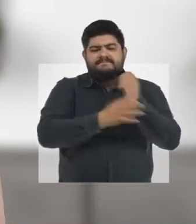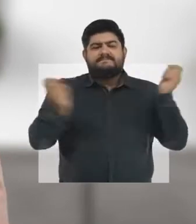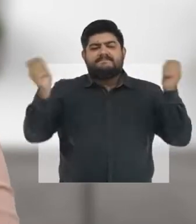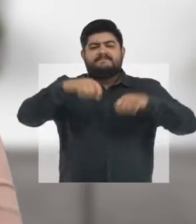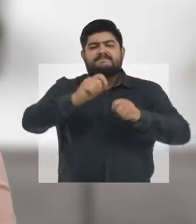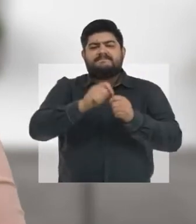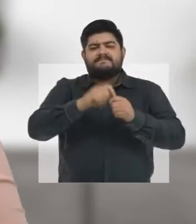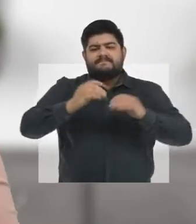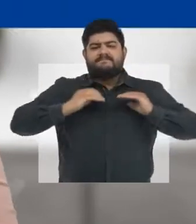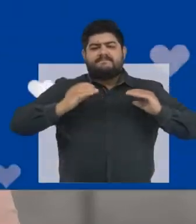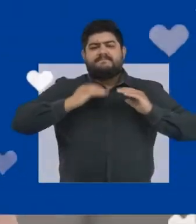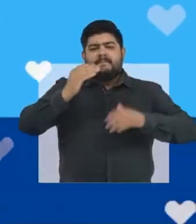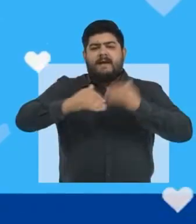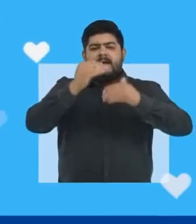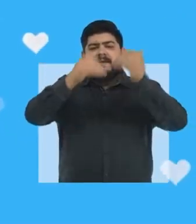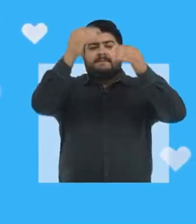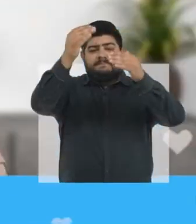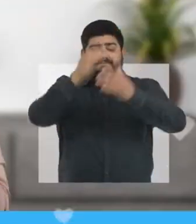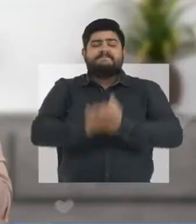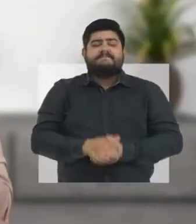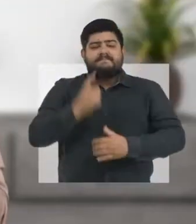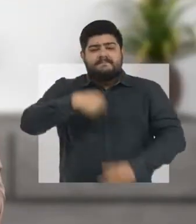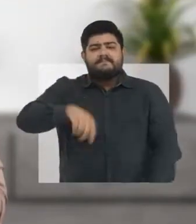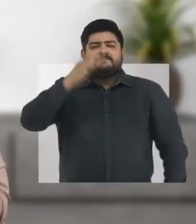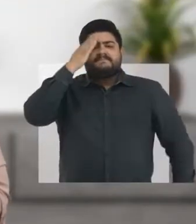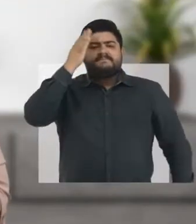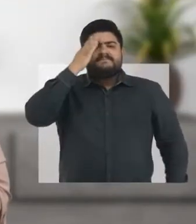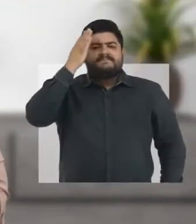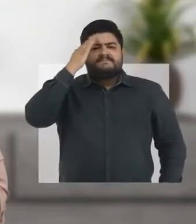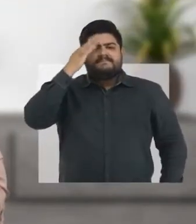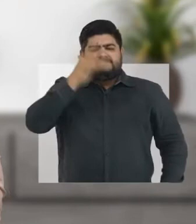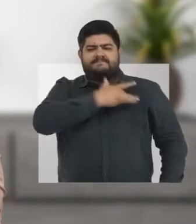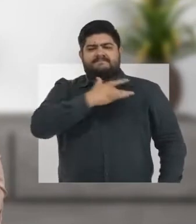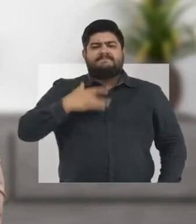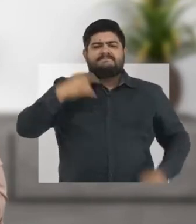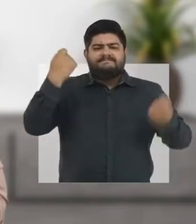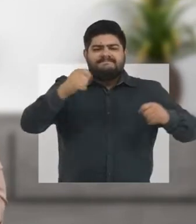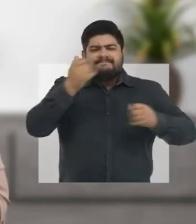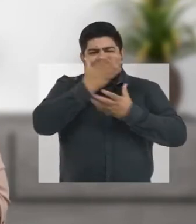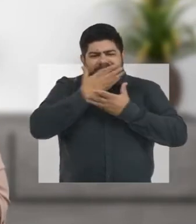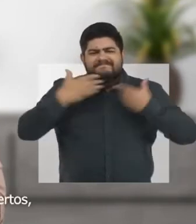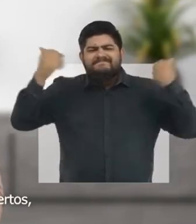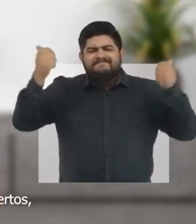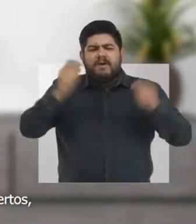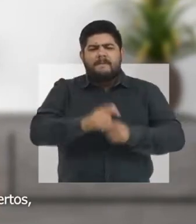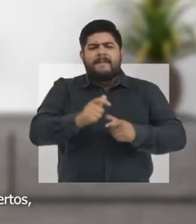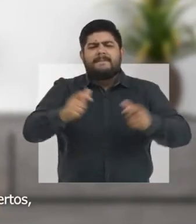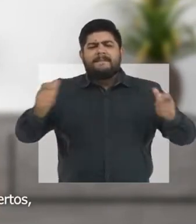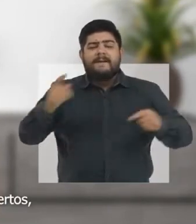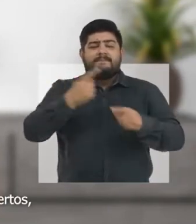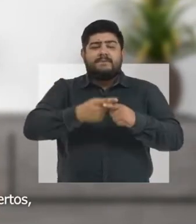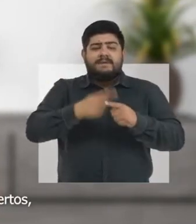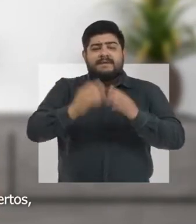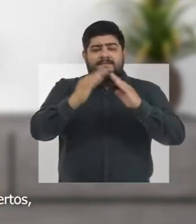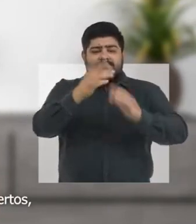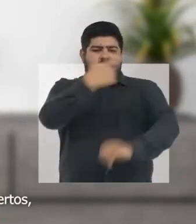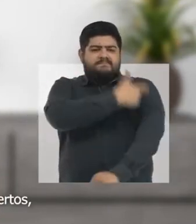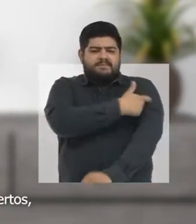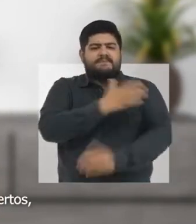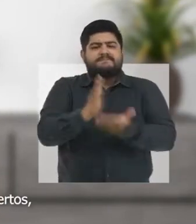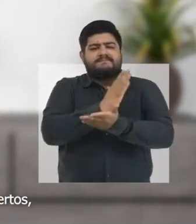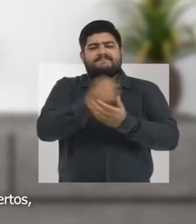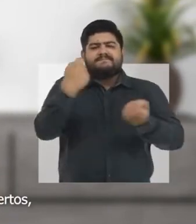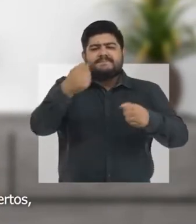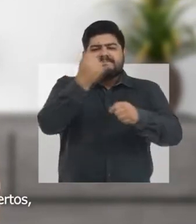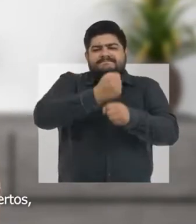a nossa cidade avançar. A gente sabe que a saúde tem muito para melhorar, pois tem posto de saúde que precisa